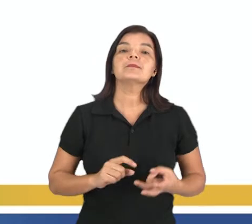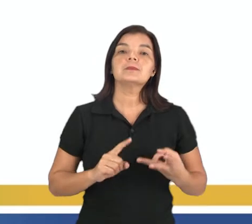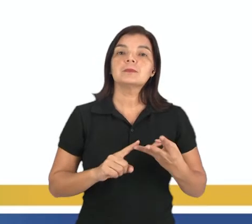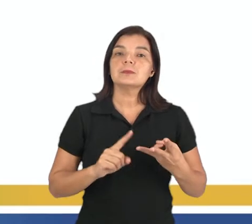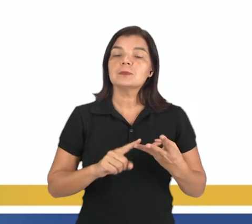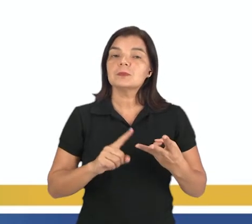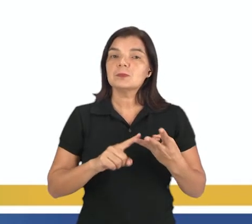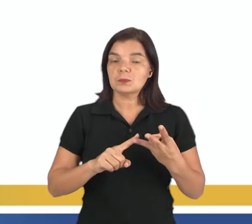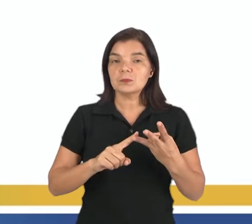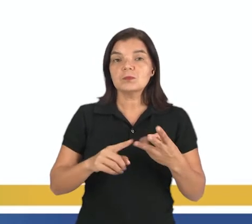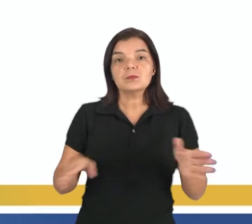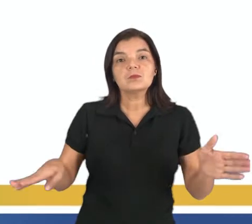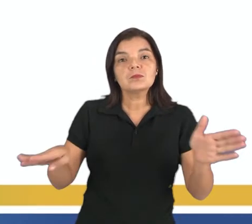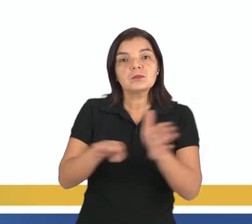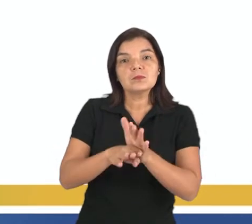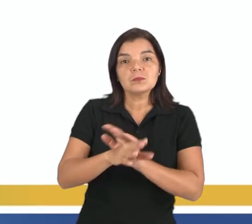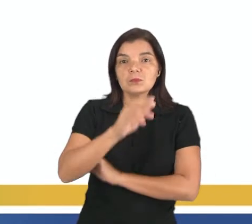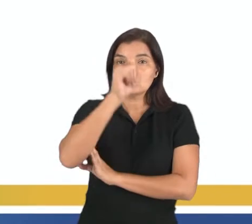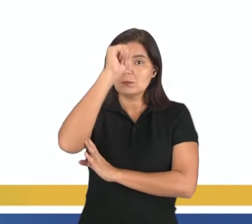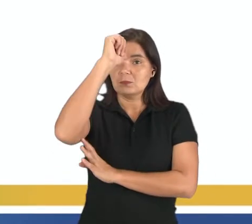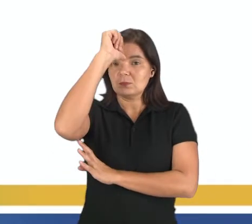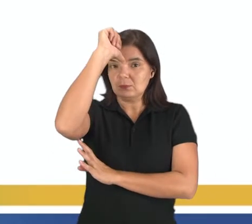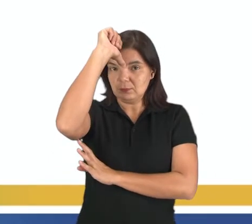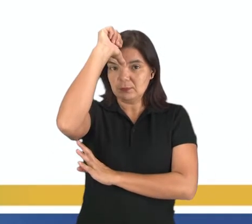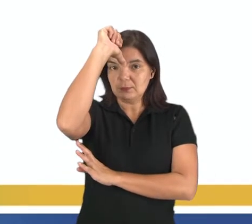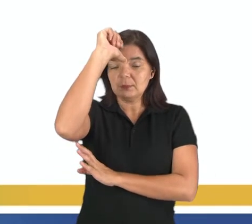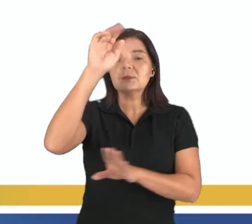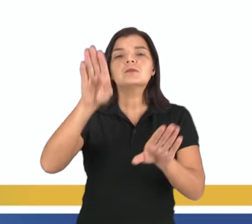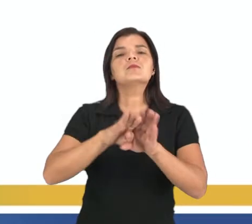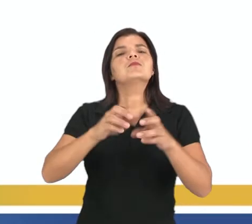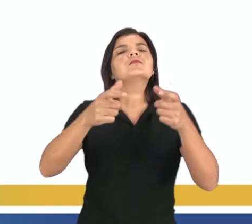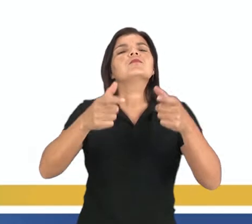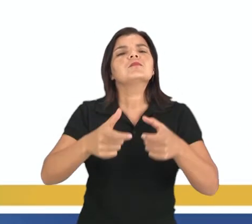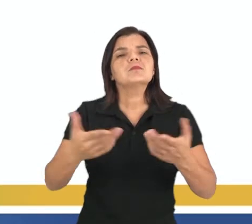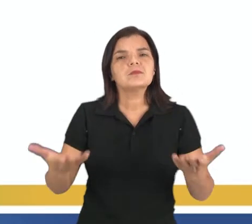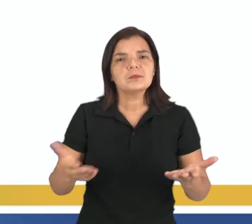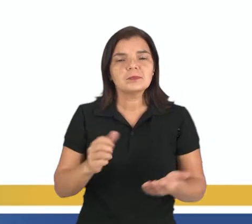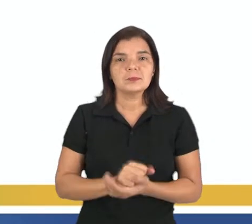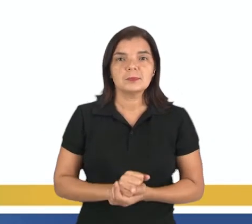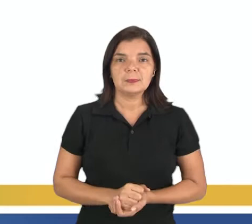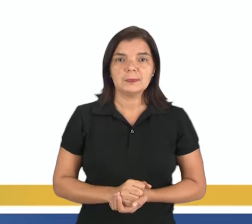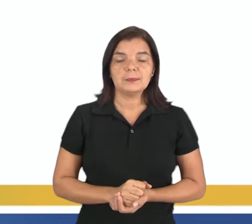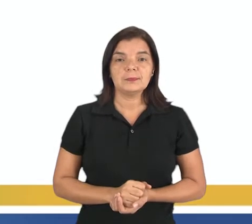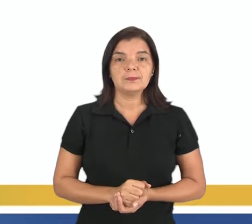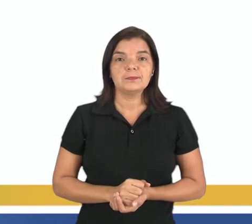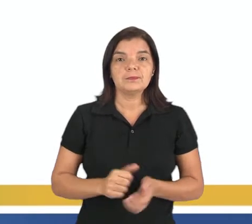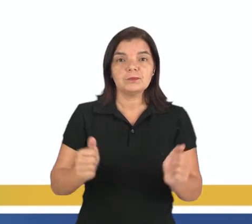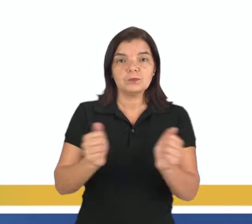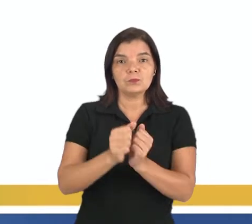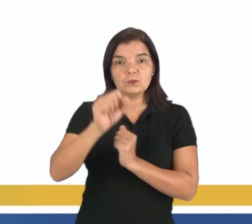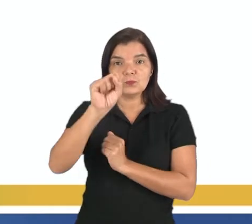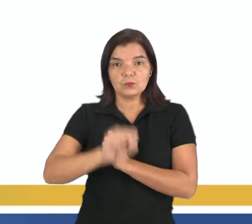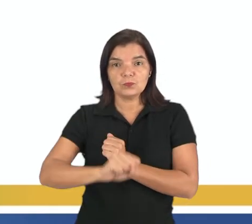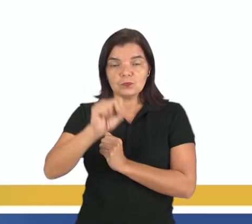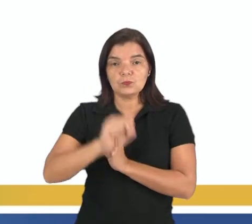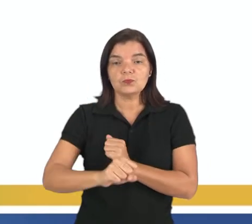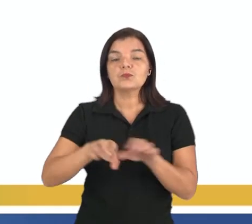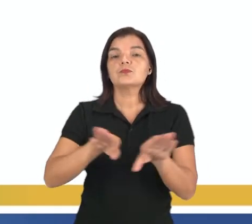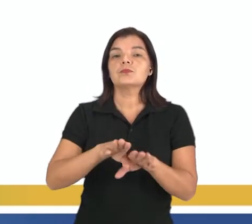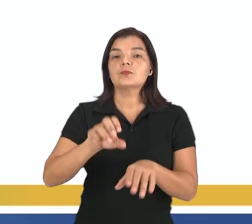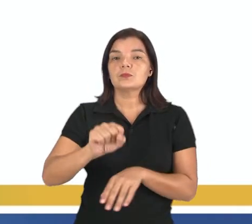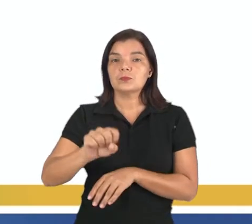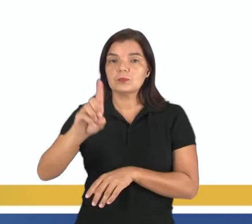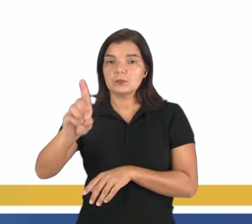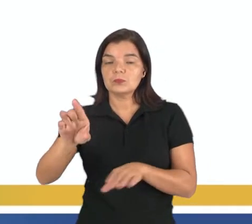buscavam chegar até as Índias, né? Que local é esse, as Índias? Fica ali no sul e no sudeste da